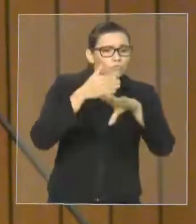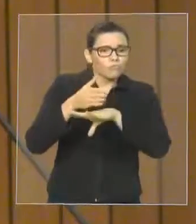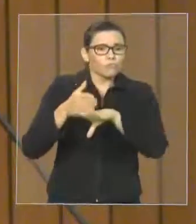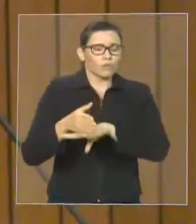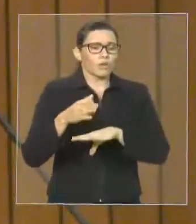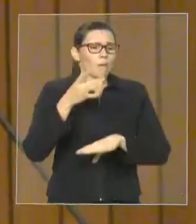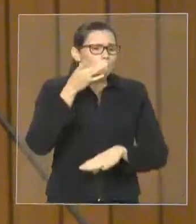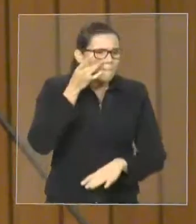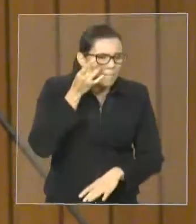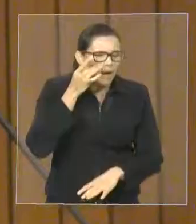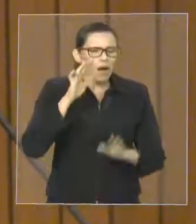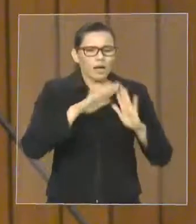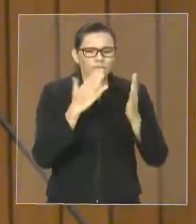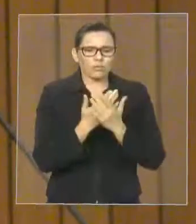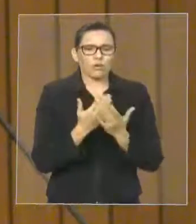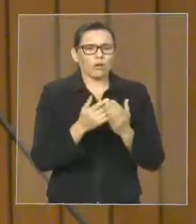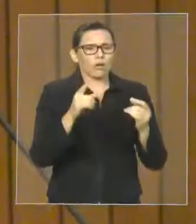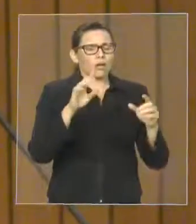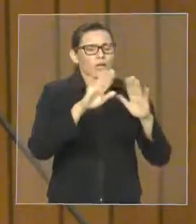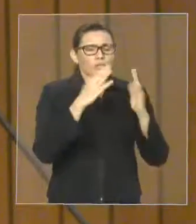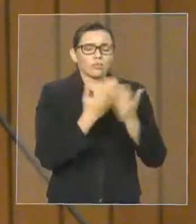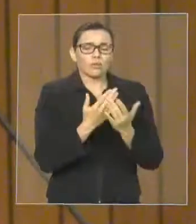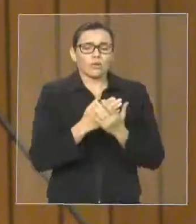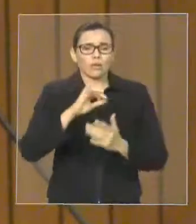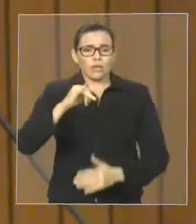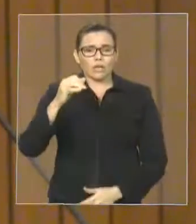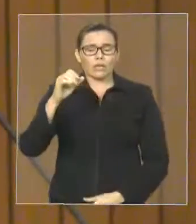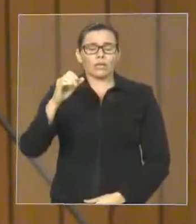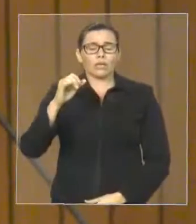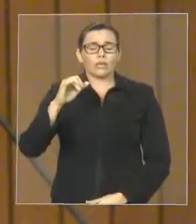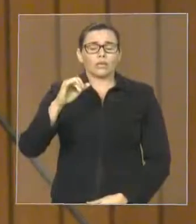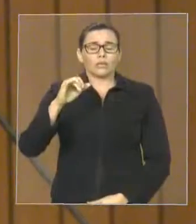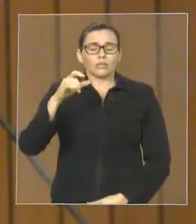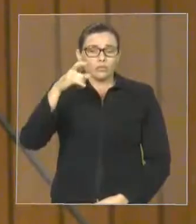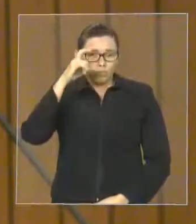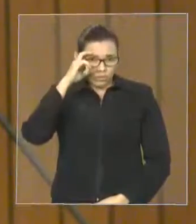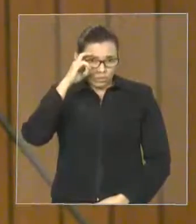Fiscalizamos Paulo Freire. Fiscalizamos escolas que não têm as minhas condições.